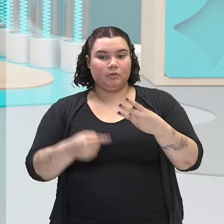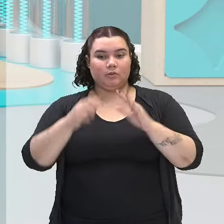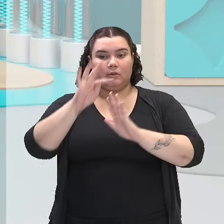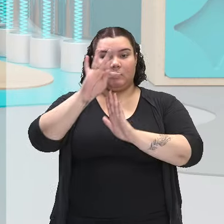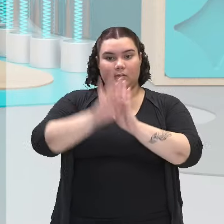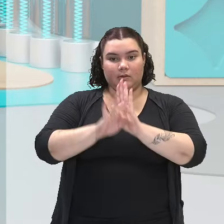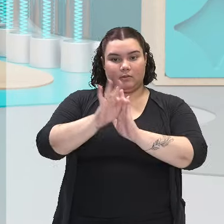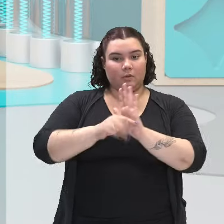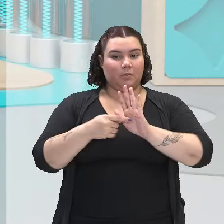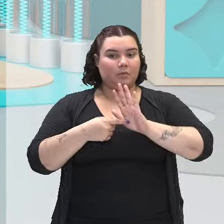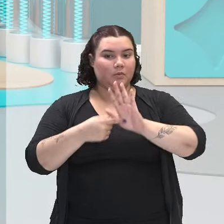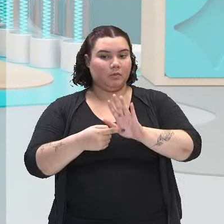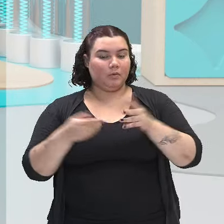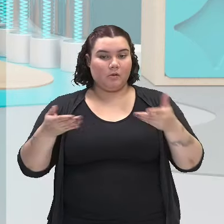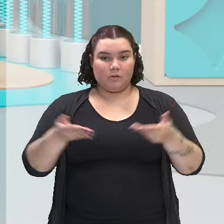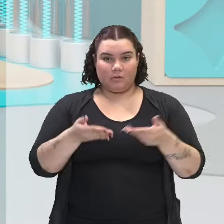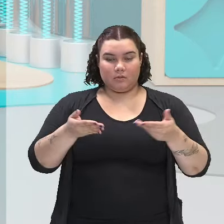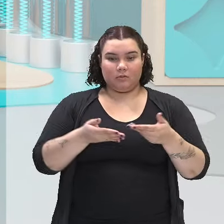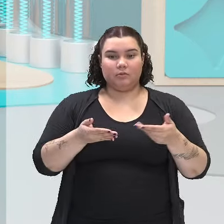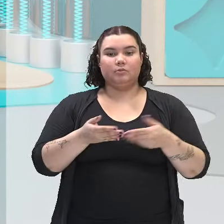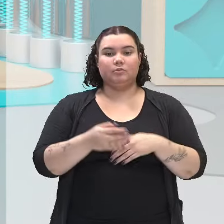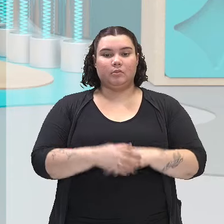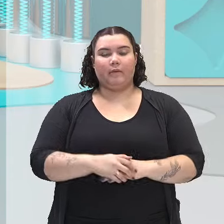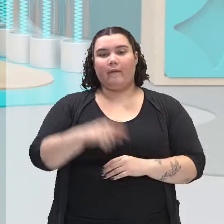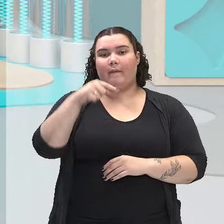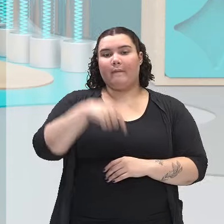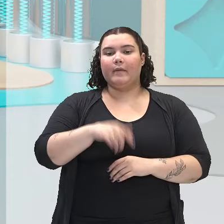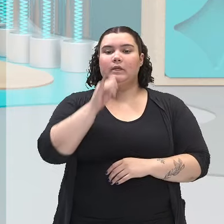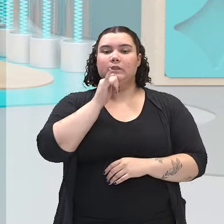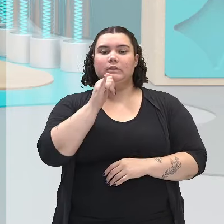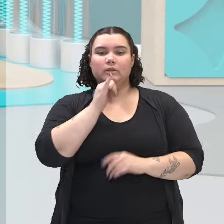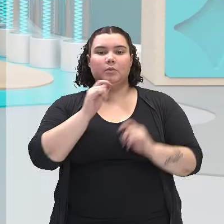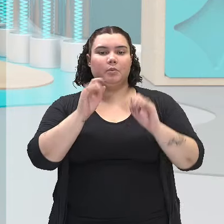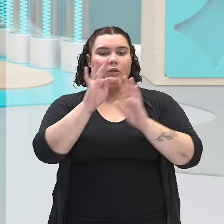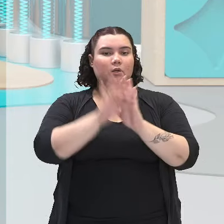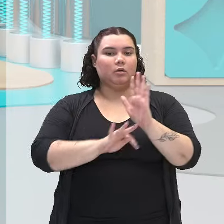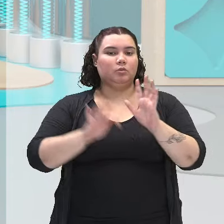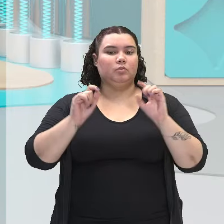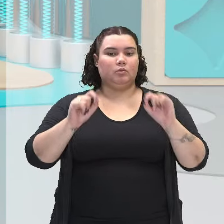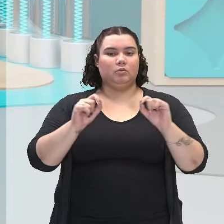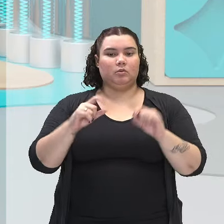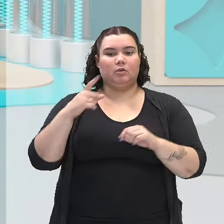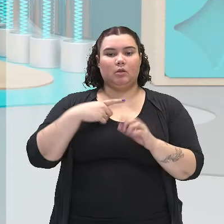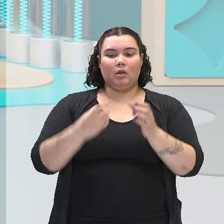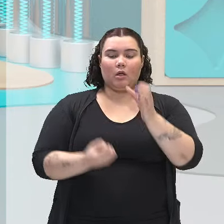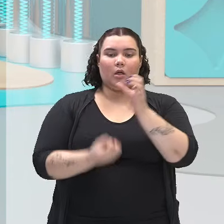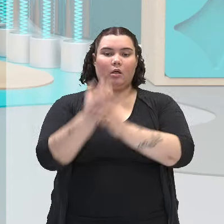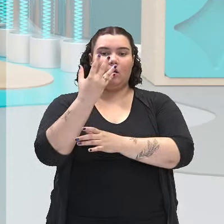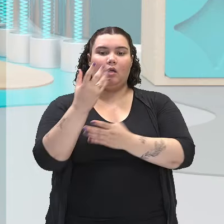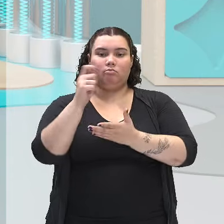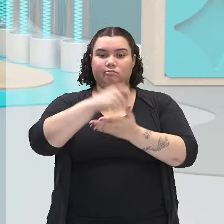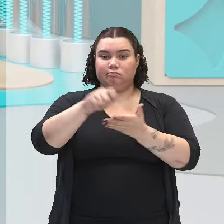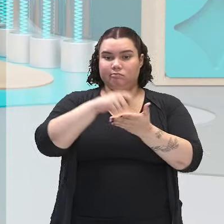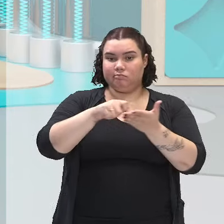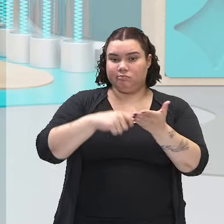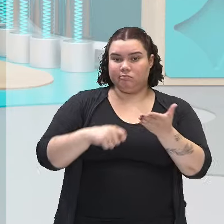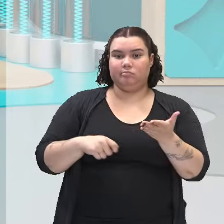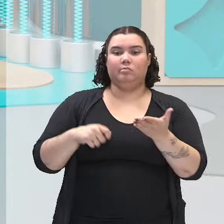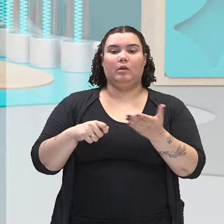nós trabalhamos, é exemplo de textos que foram escritos por